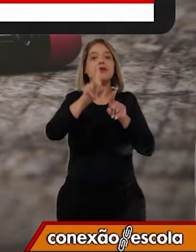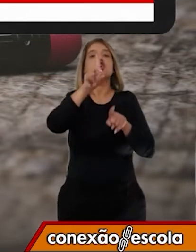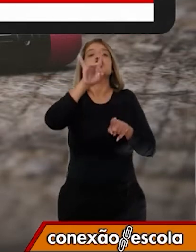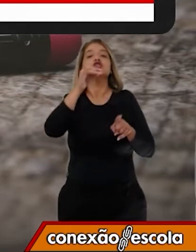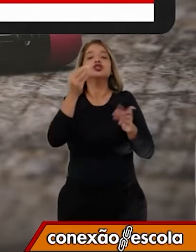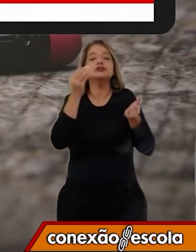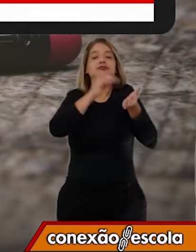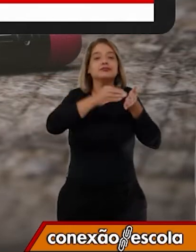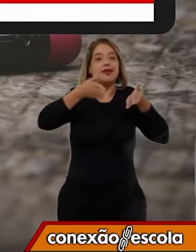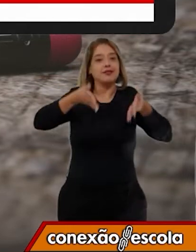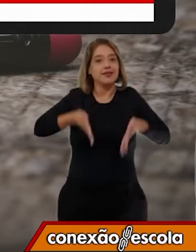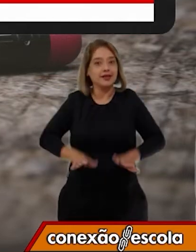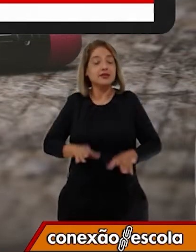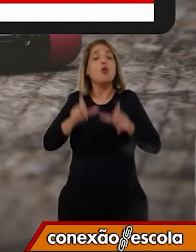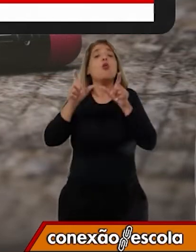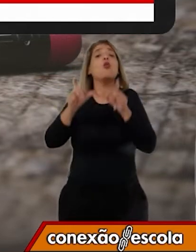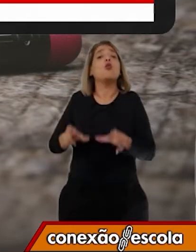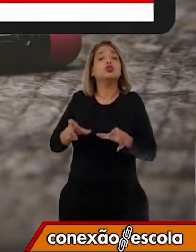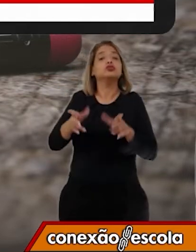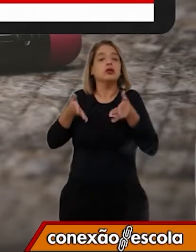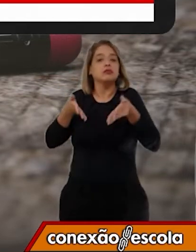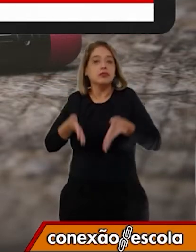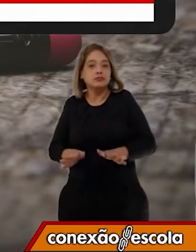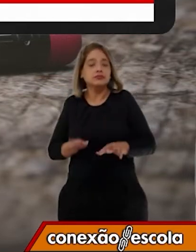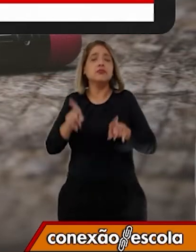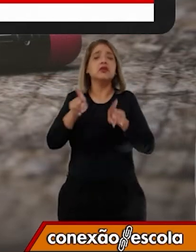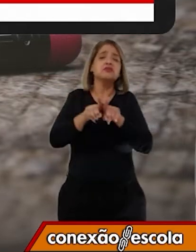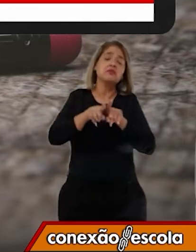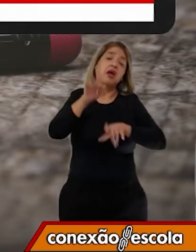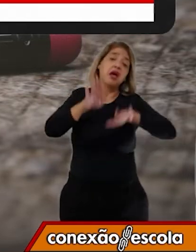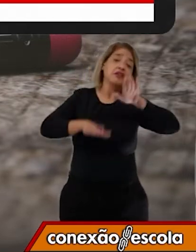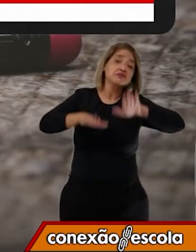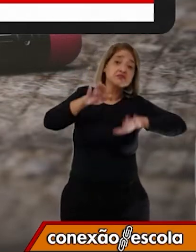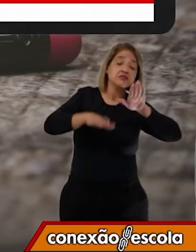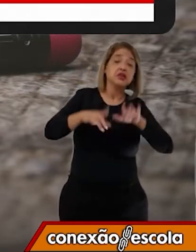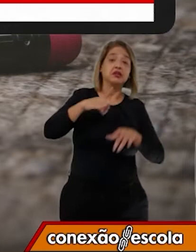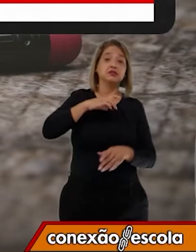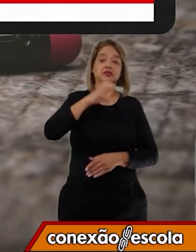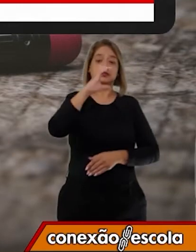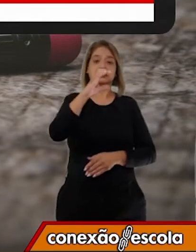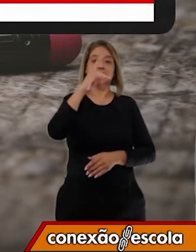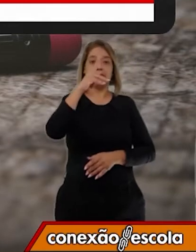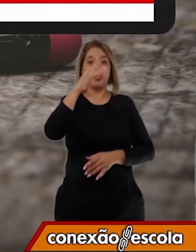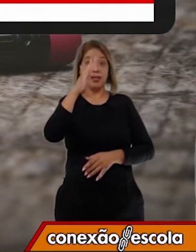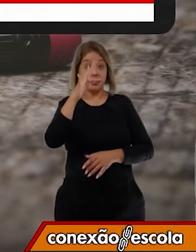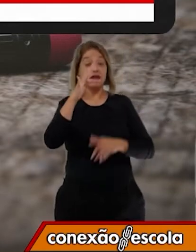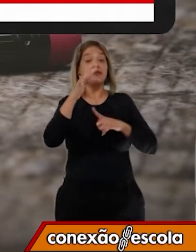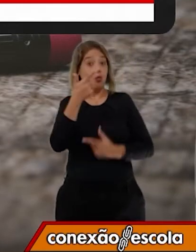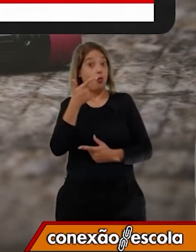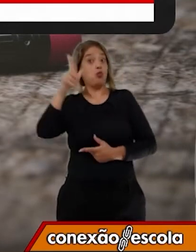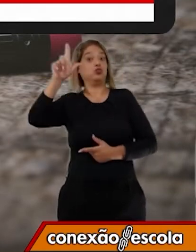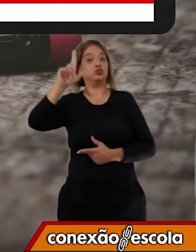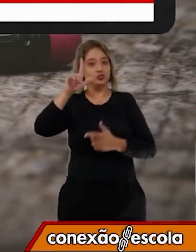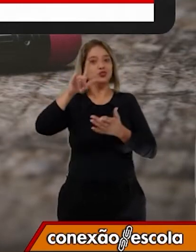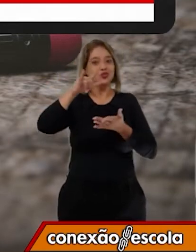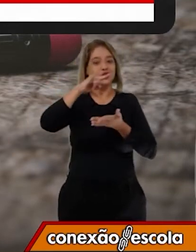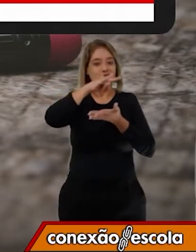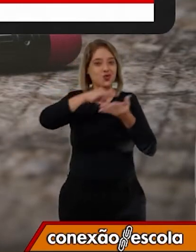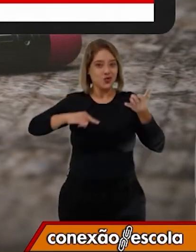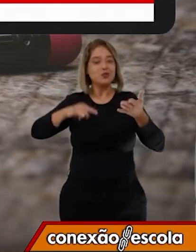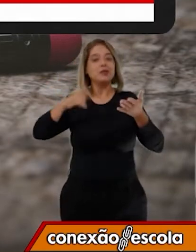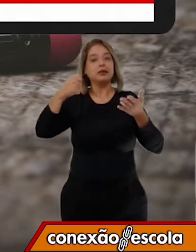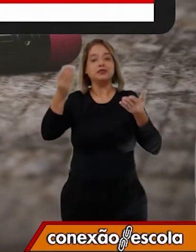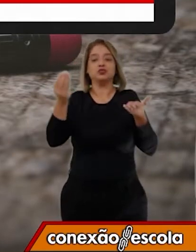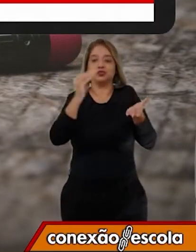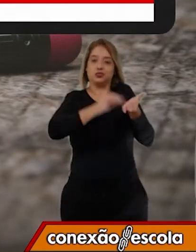onde ela nasceu. E algumas vezes quando a pessoa tem o CPF, que é outro documento, coloca o número do